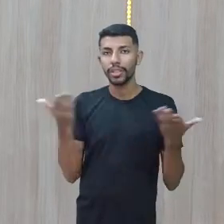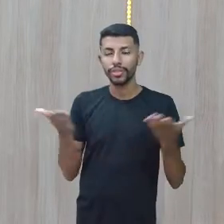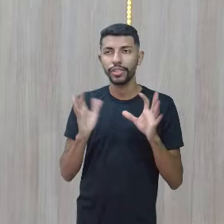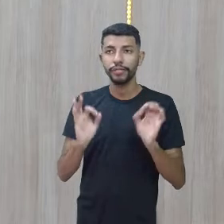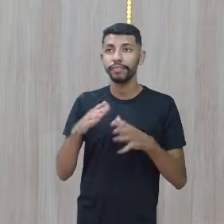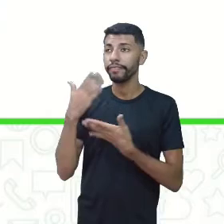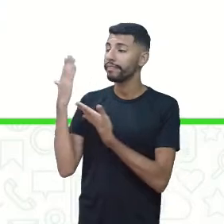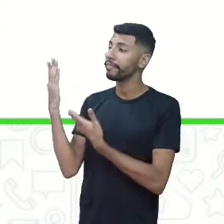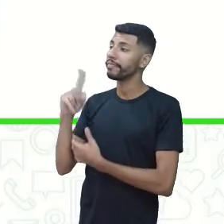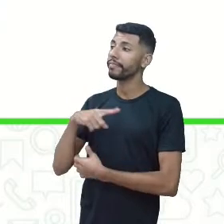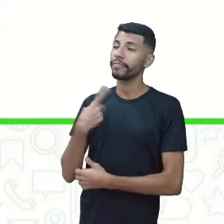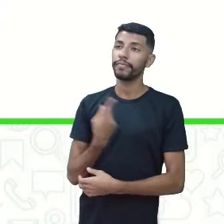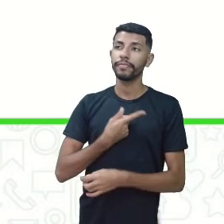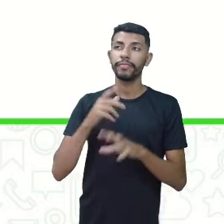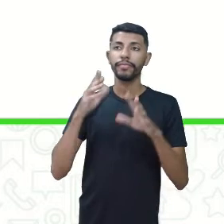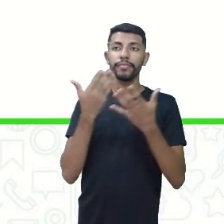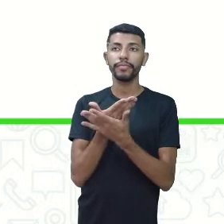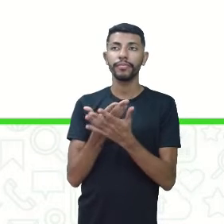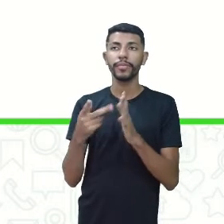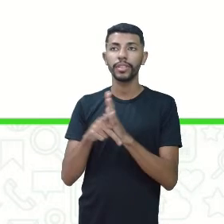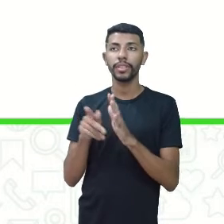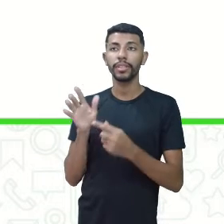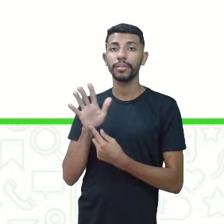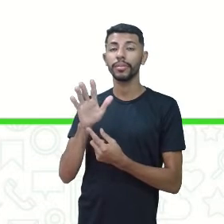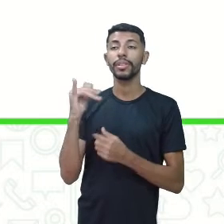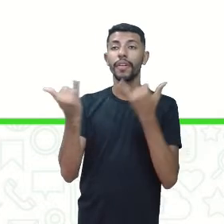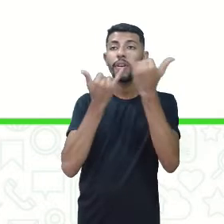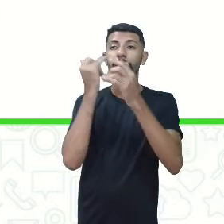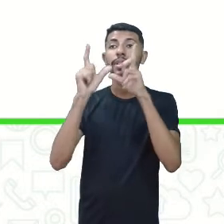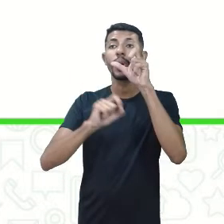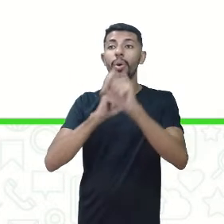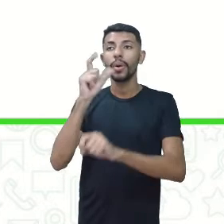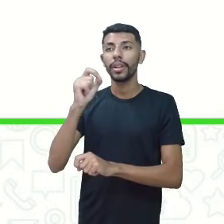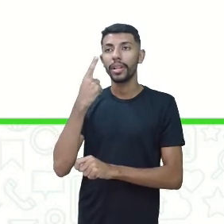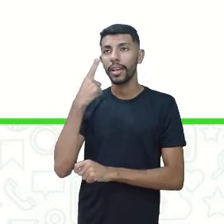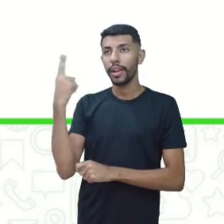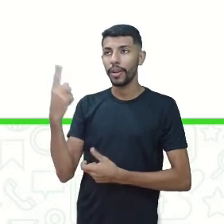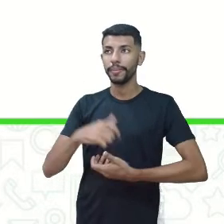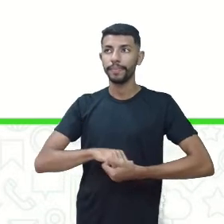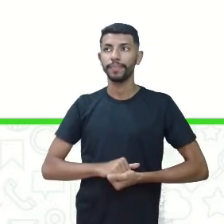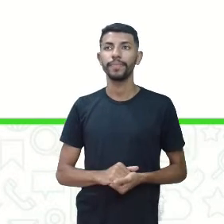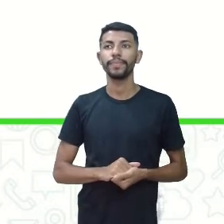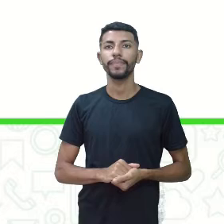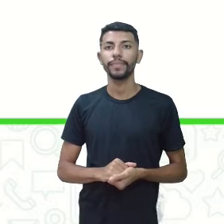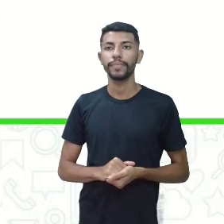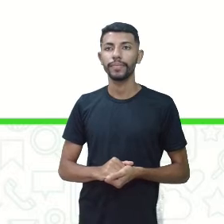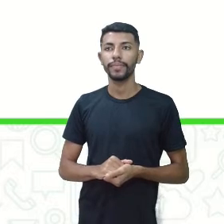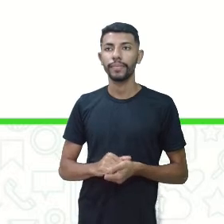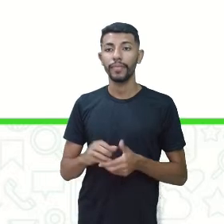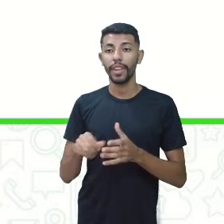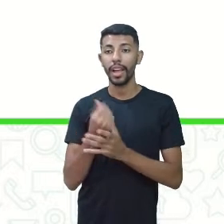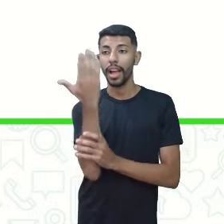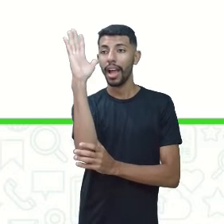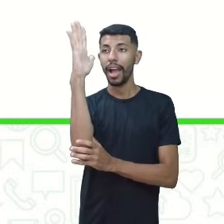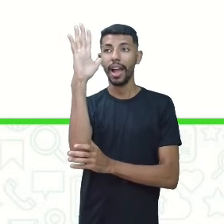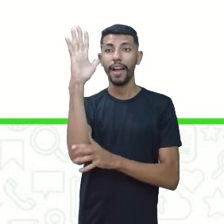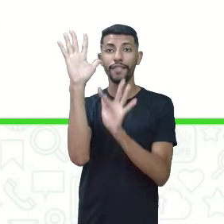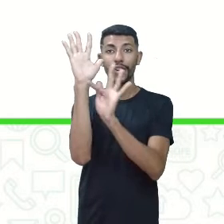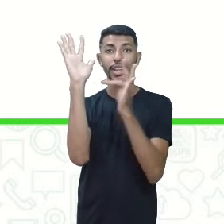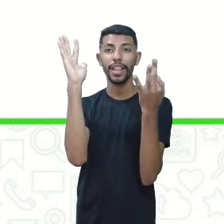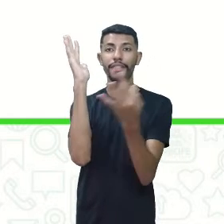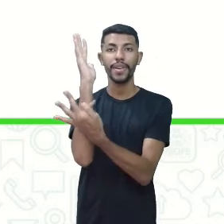Começa a nossa aula com um adendo, com uma informação, que é the family tree, a árvore da